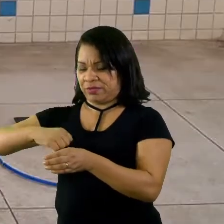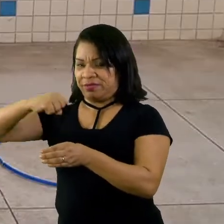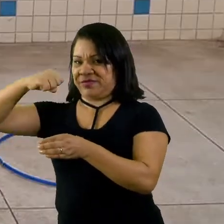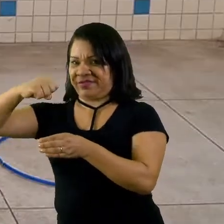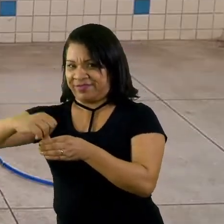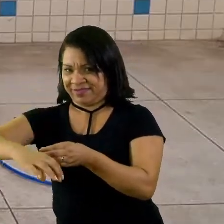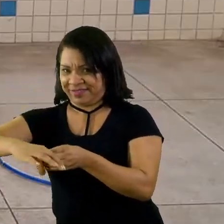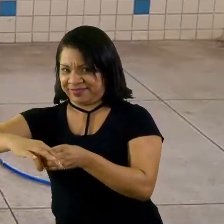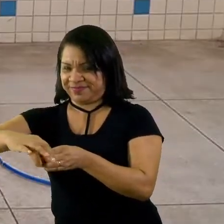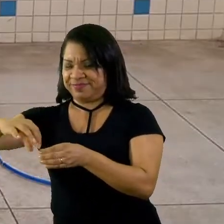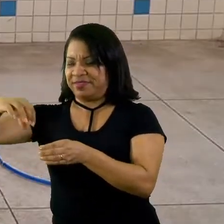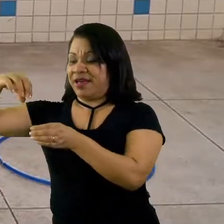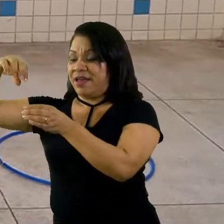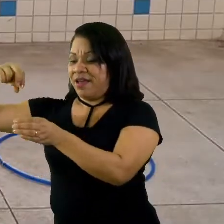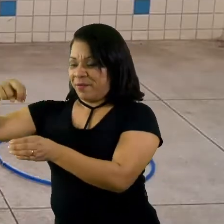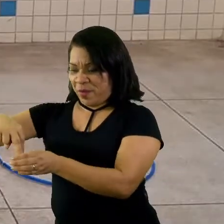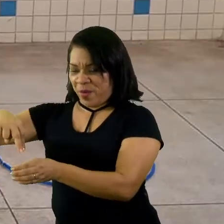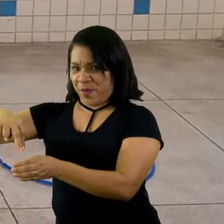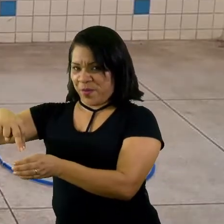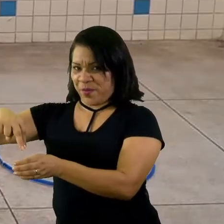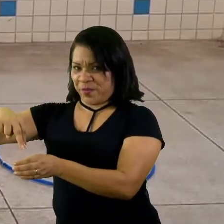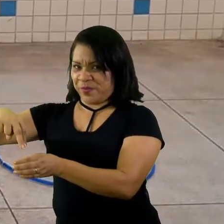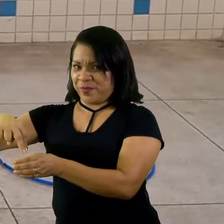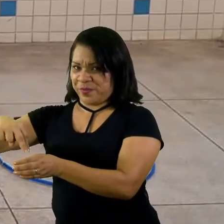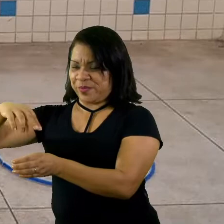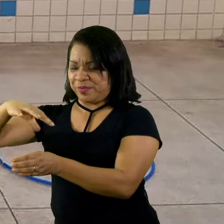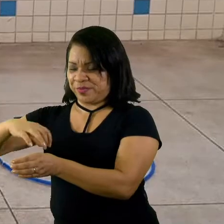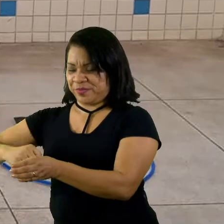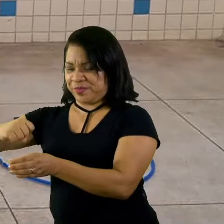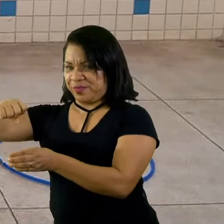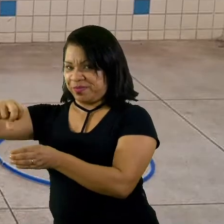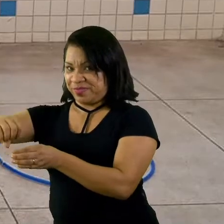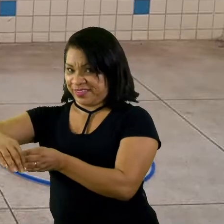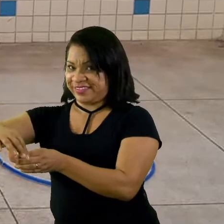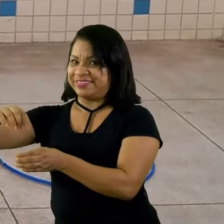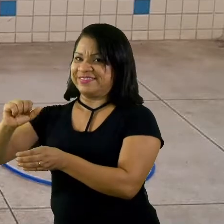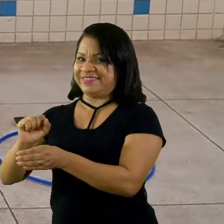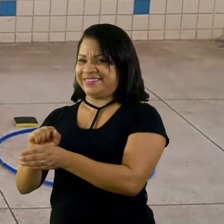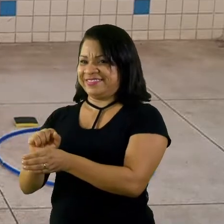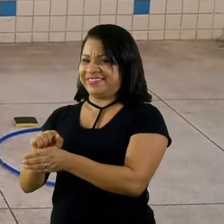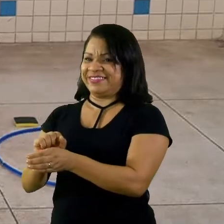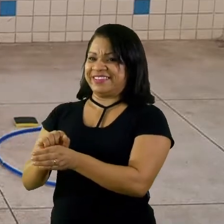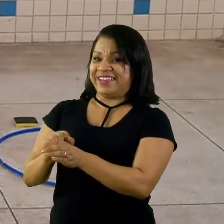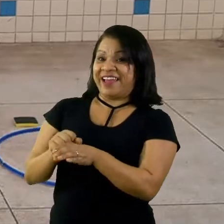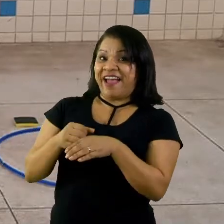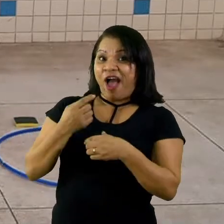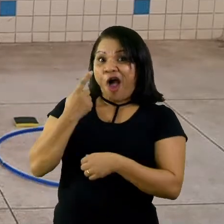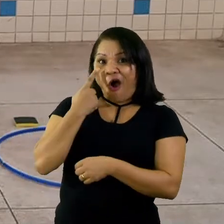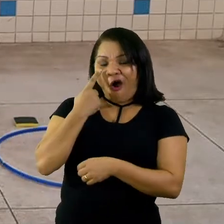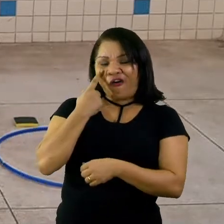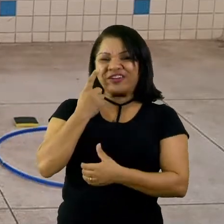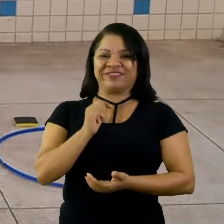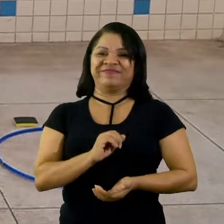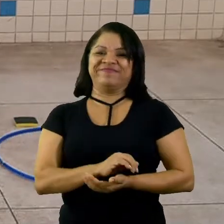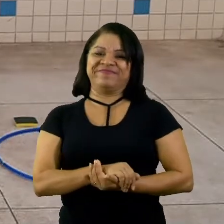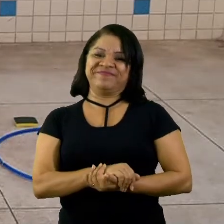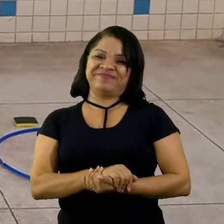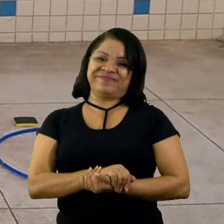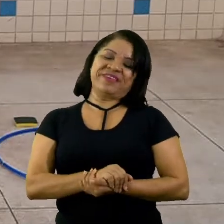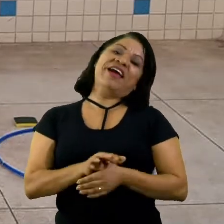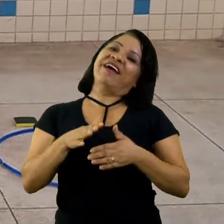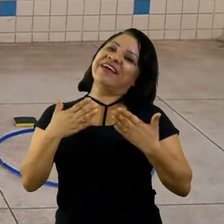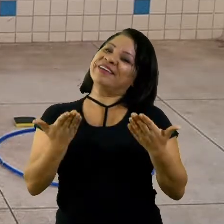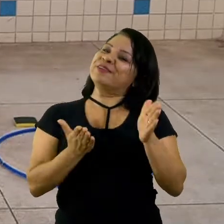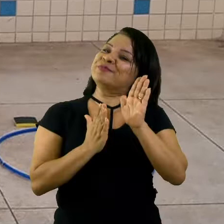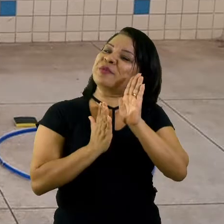outro lado. Pulou novamente, passa o objeto para o outro lado. Olha só. Essa